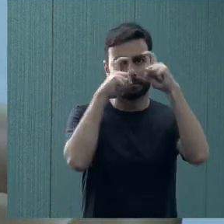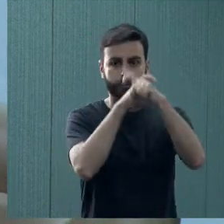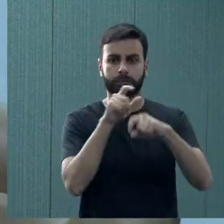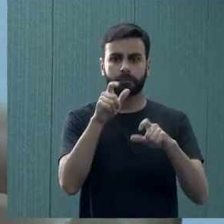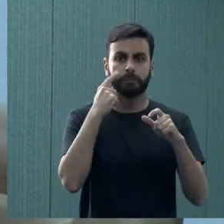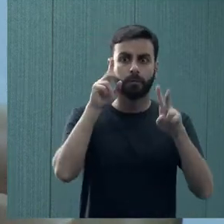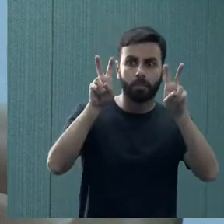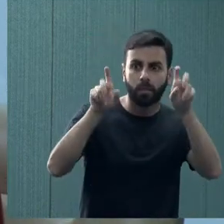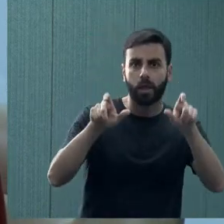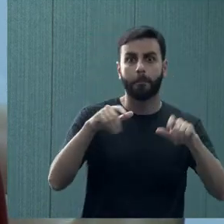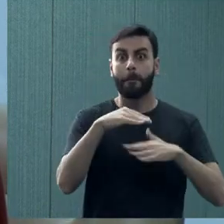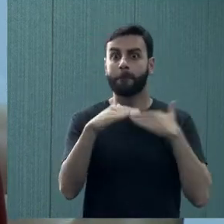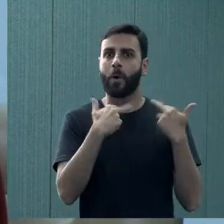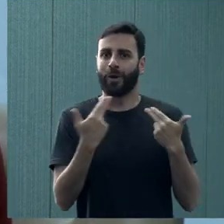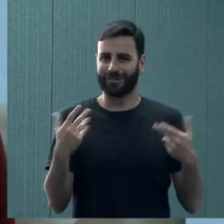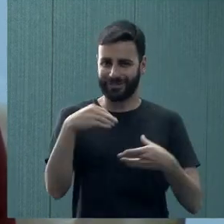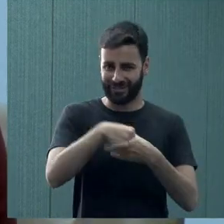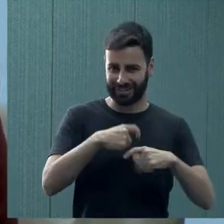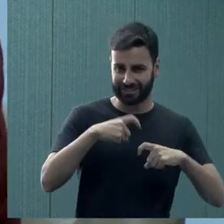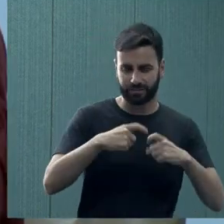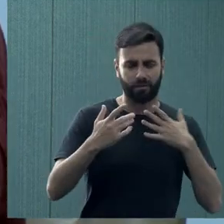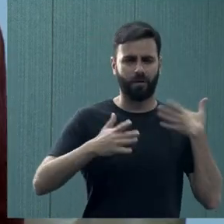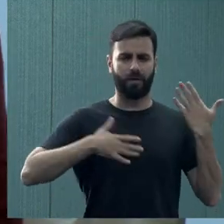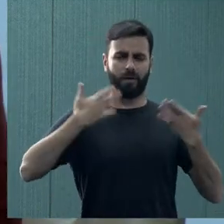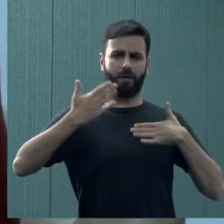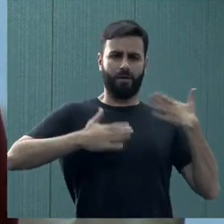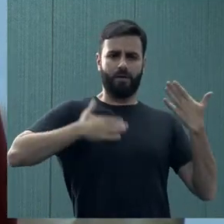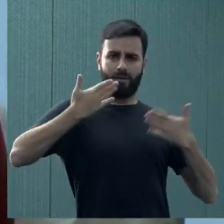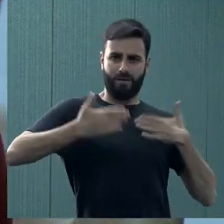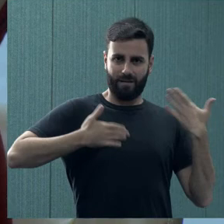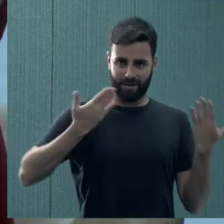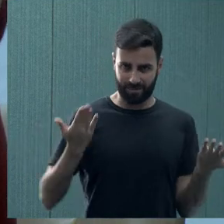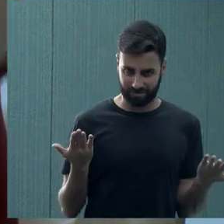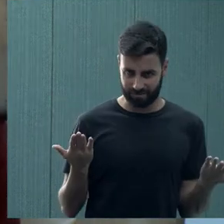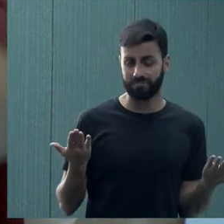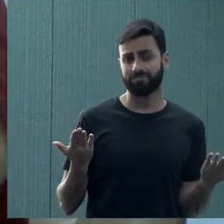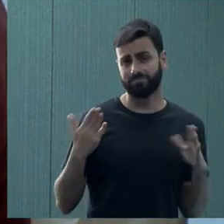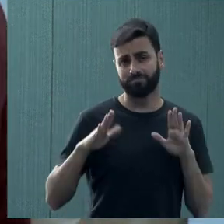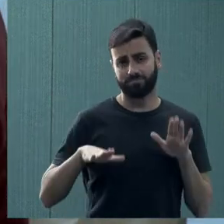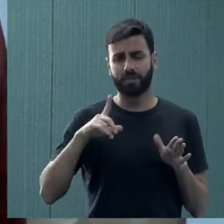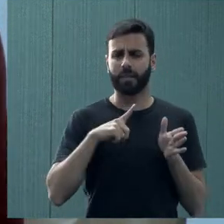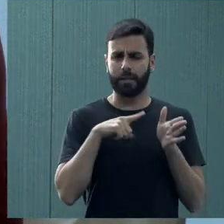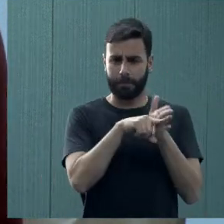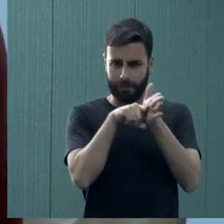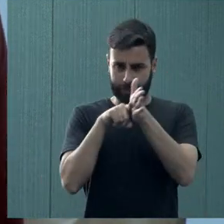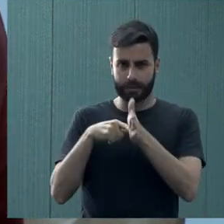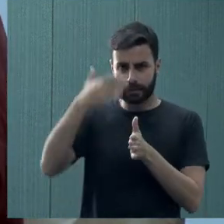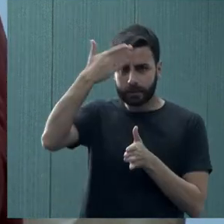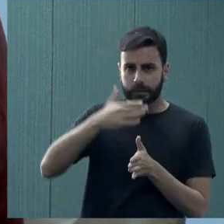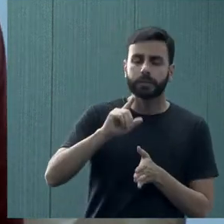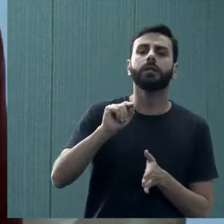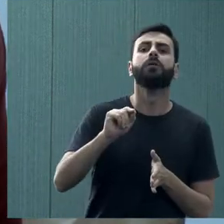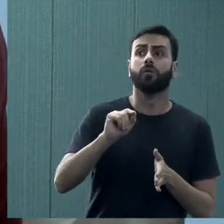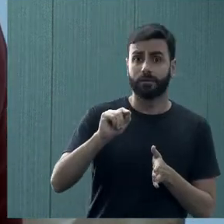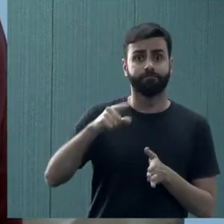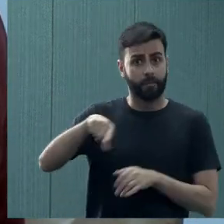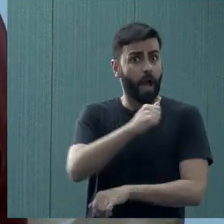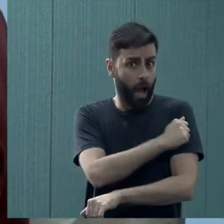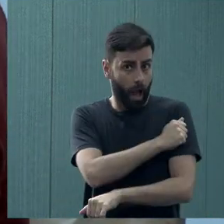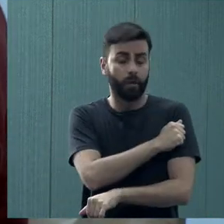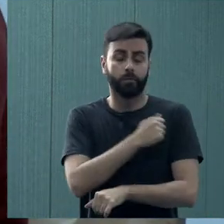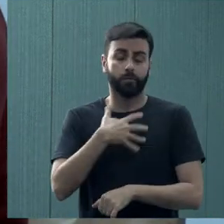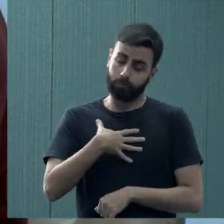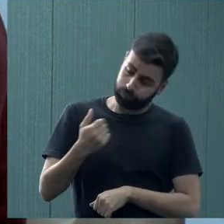morte, muita coisa nova ao mesmo tempo, e que tem algumas pesquisas, alguns estudos que mostram que tem alto índice de suicídio, problemas